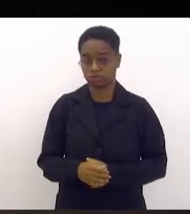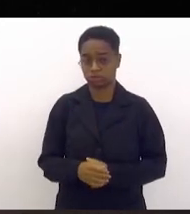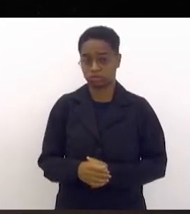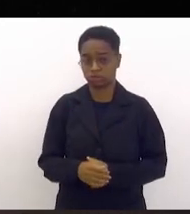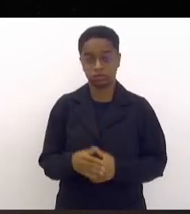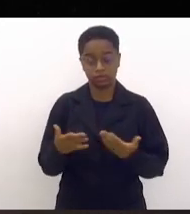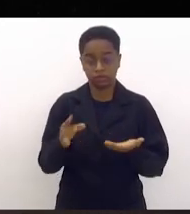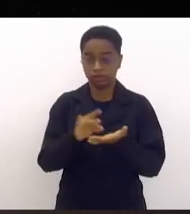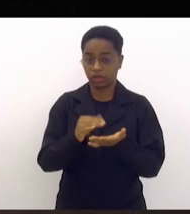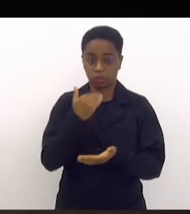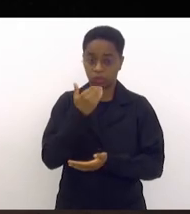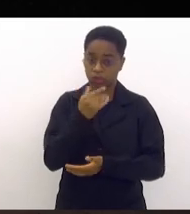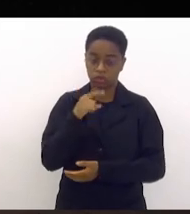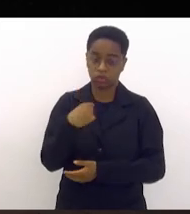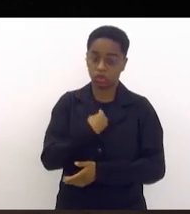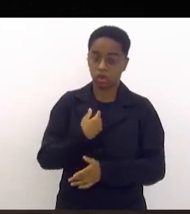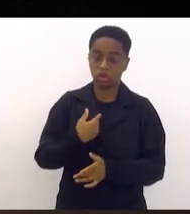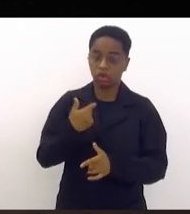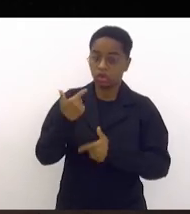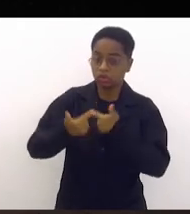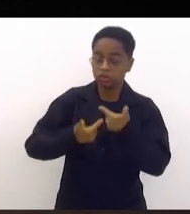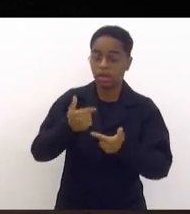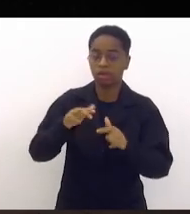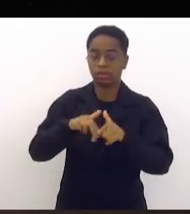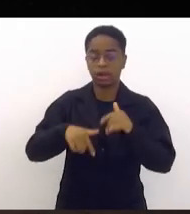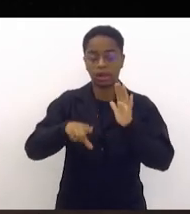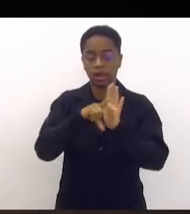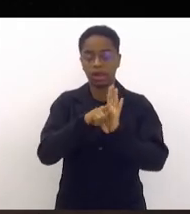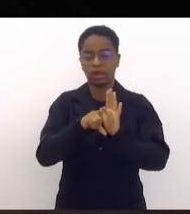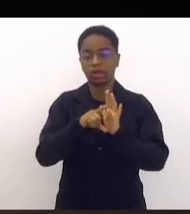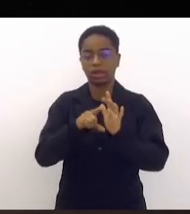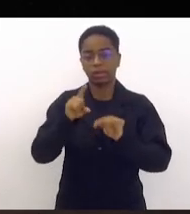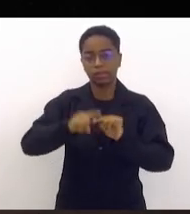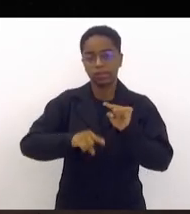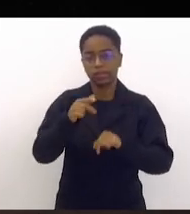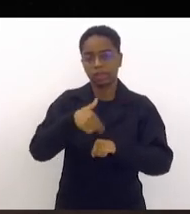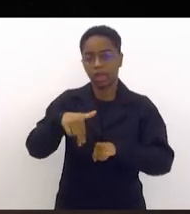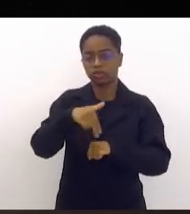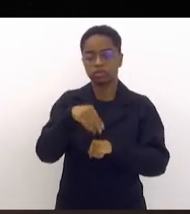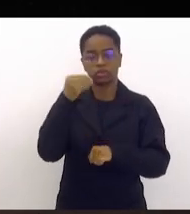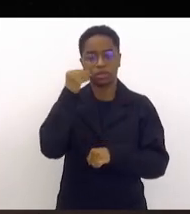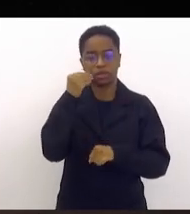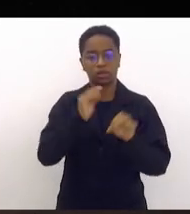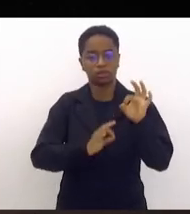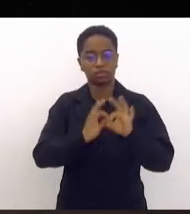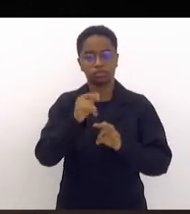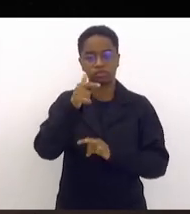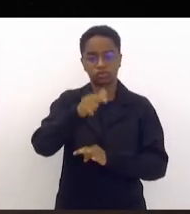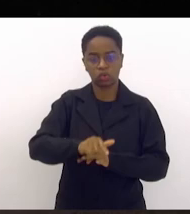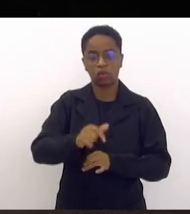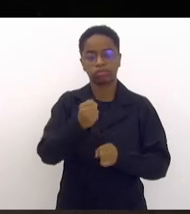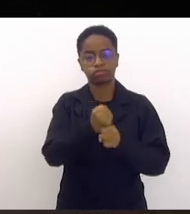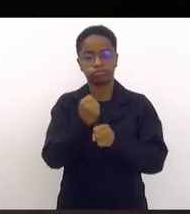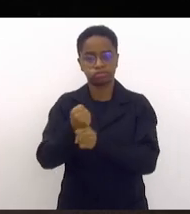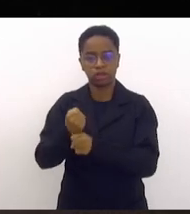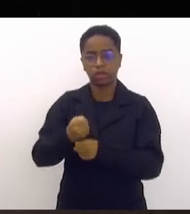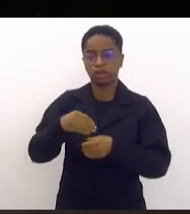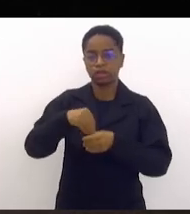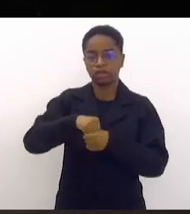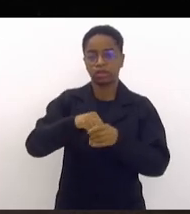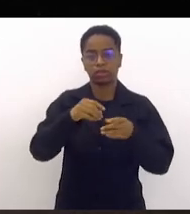adianta a gente lutar pela lei do conteúdo nacional para qualificação, requalificação dentro de